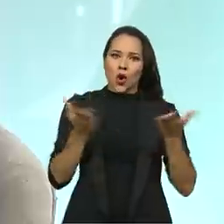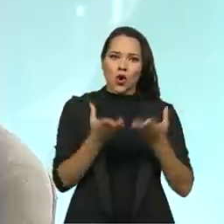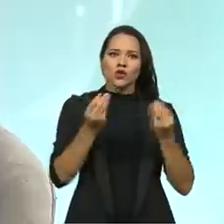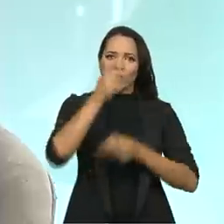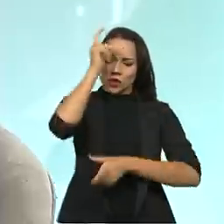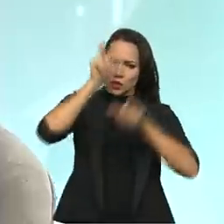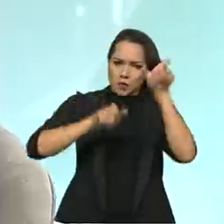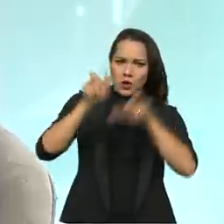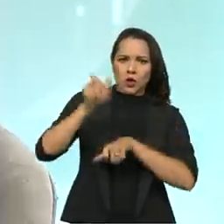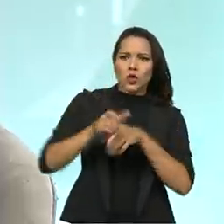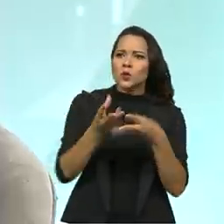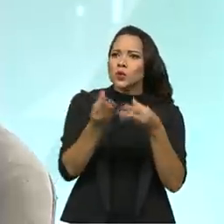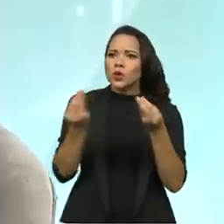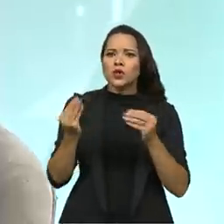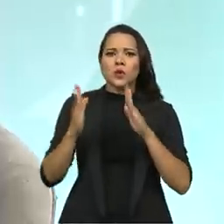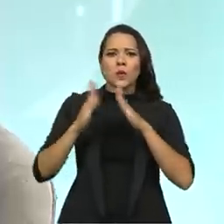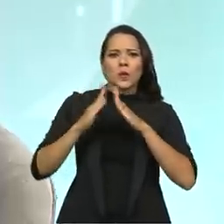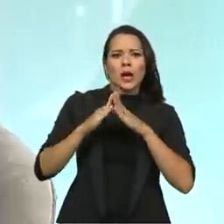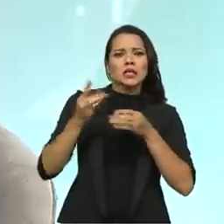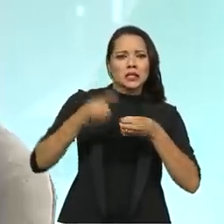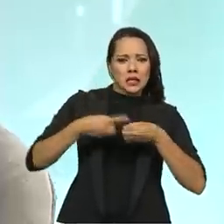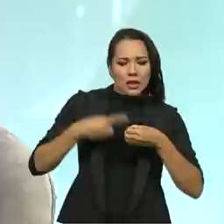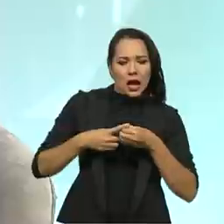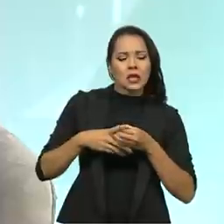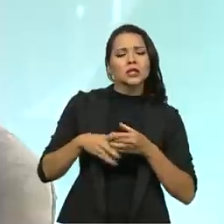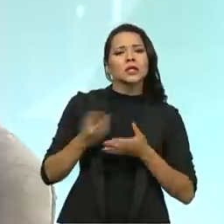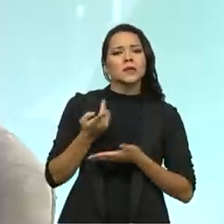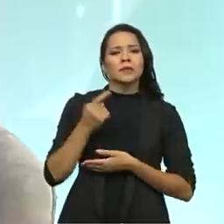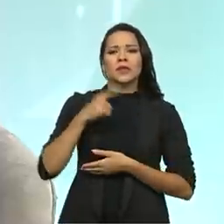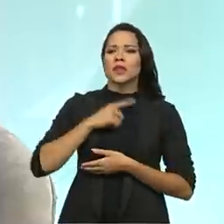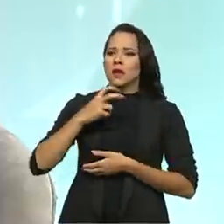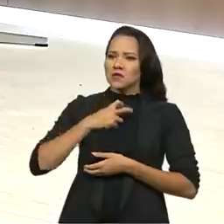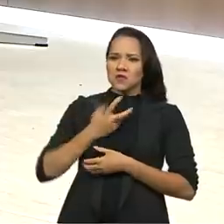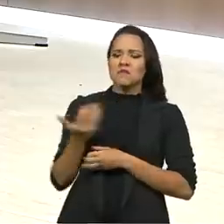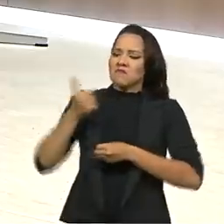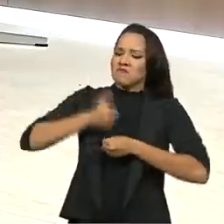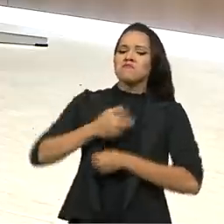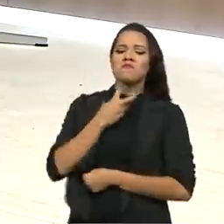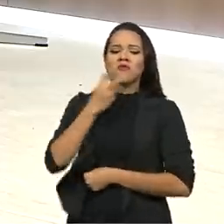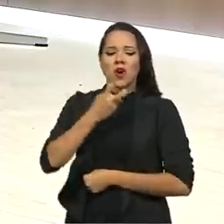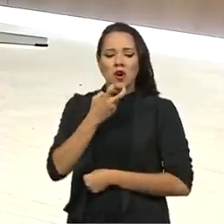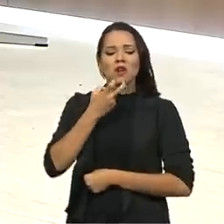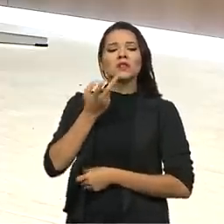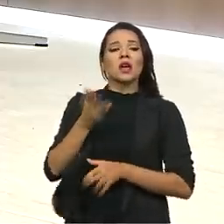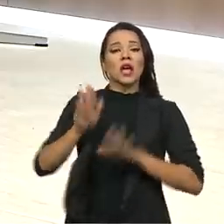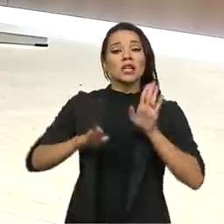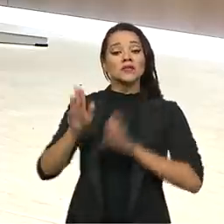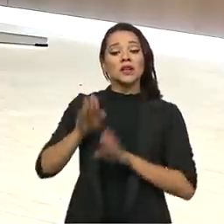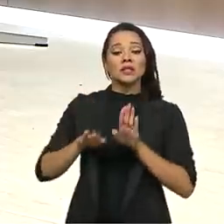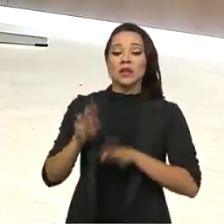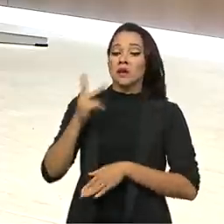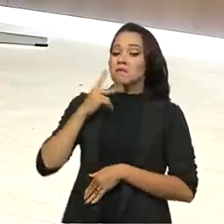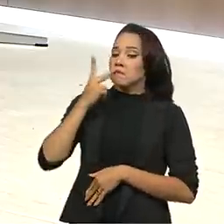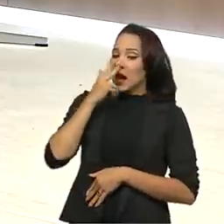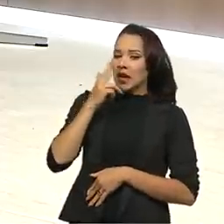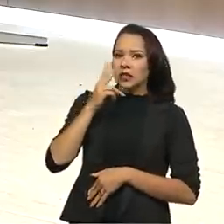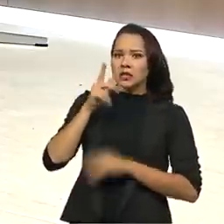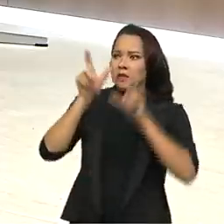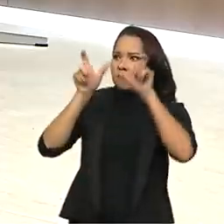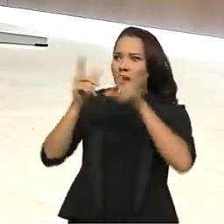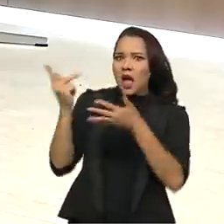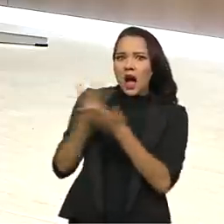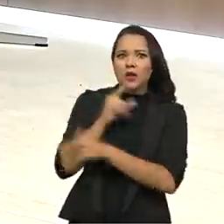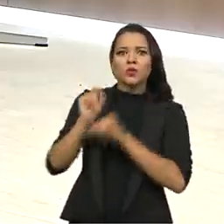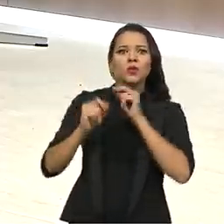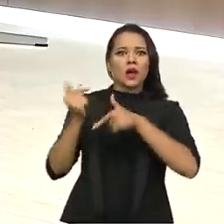pessoas que a maioria mora em cidade, se apostam da voz das comunidades e passam muitas vezes uma imagem errada do